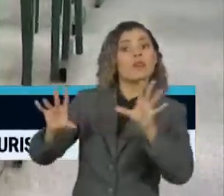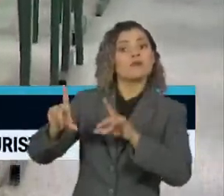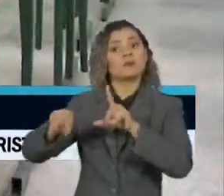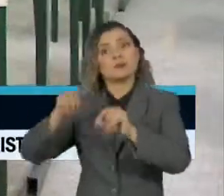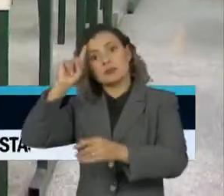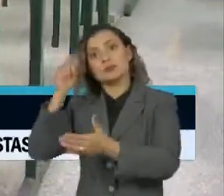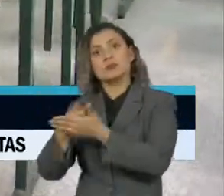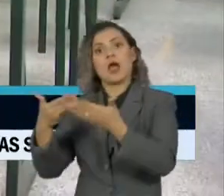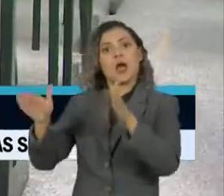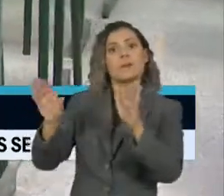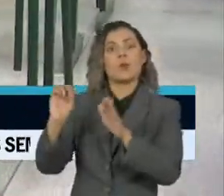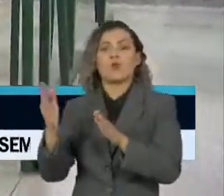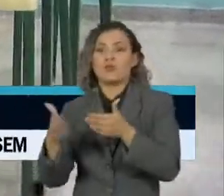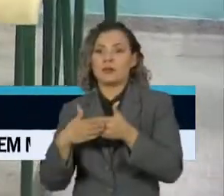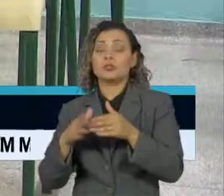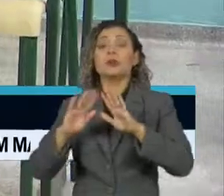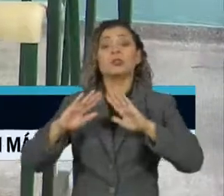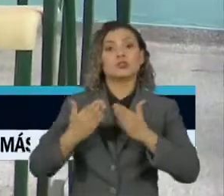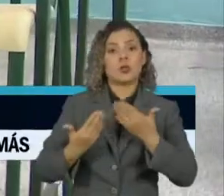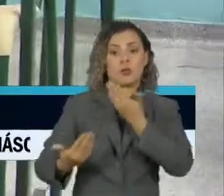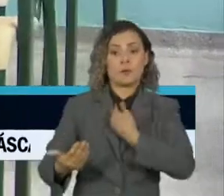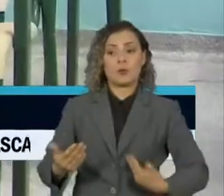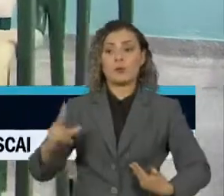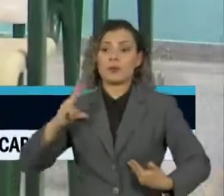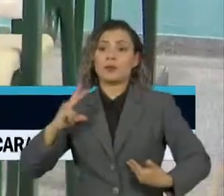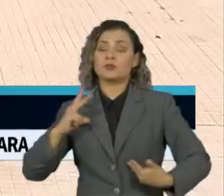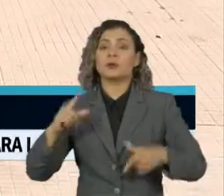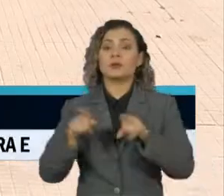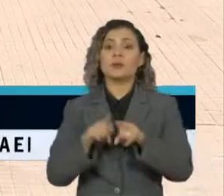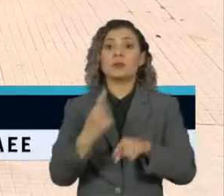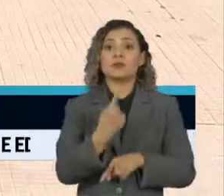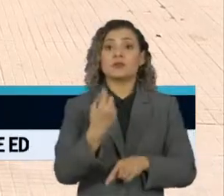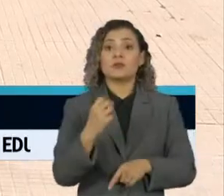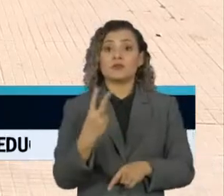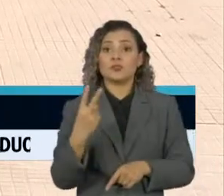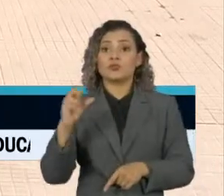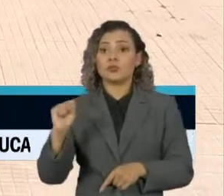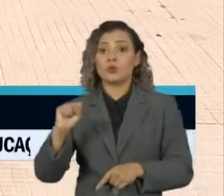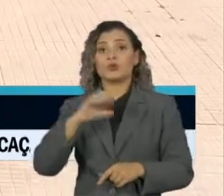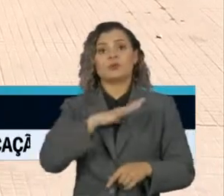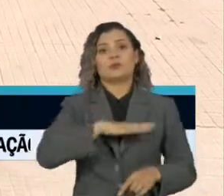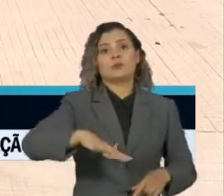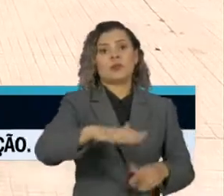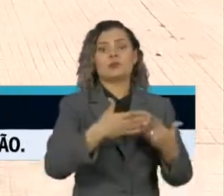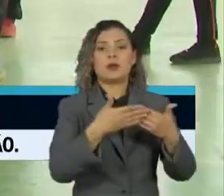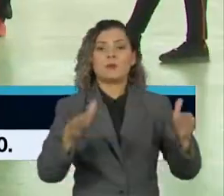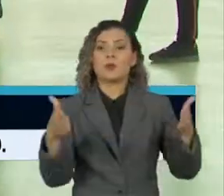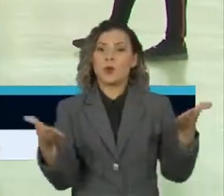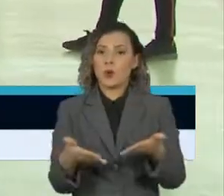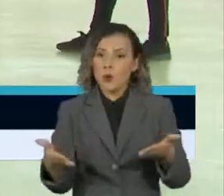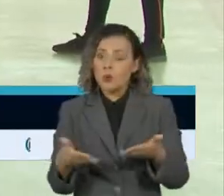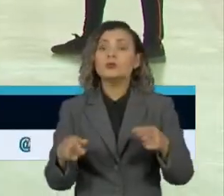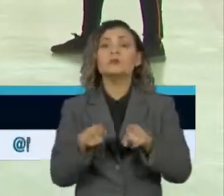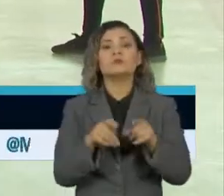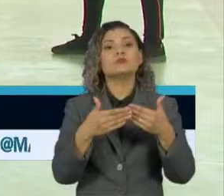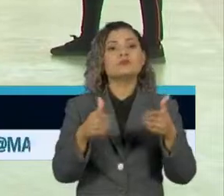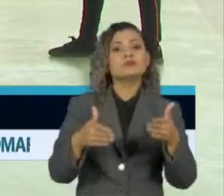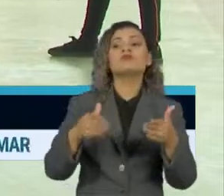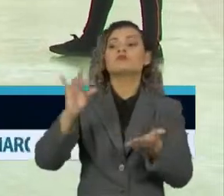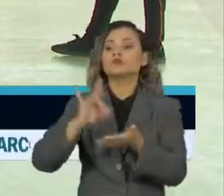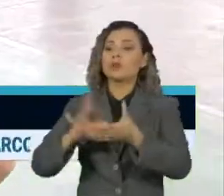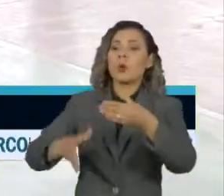Paulo, escolas públicas e privadas de 128 cidades puderam reabrir hoje apenas para a realização de atividades